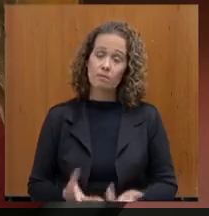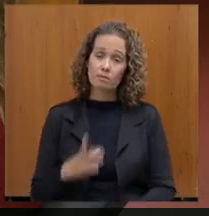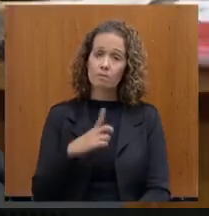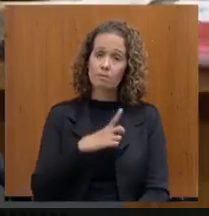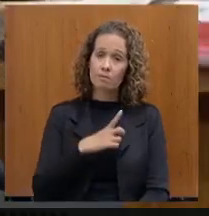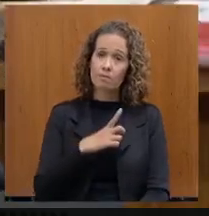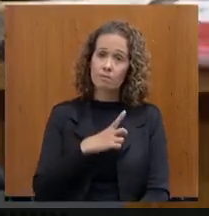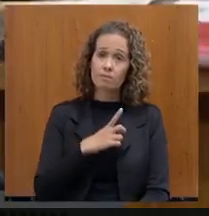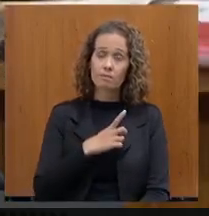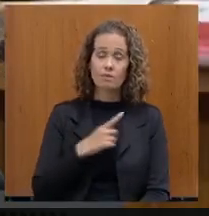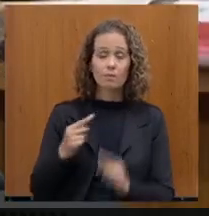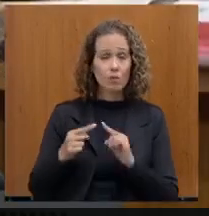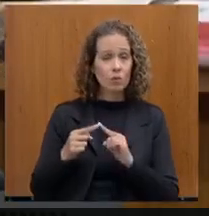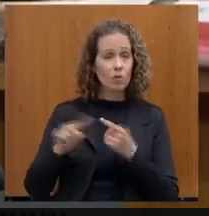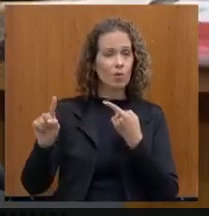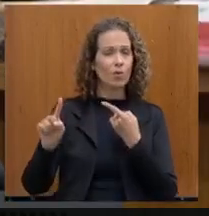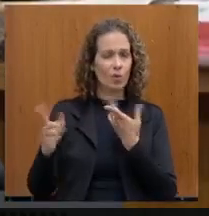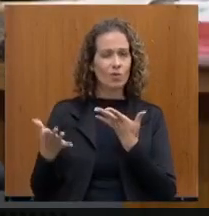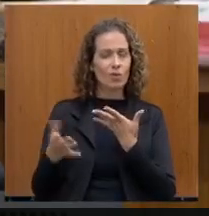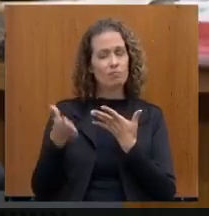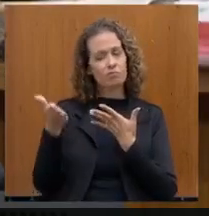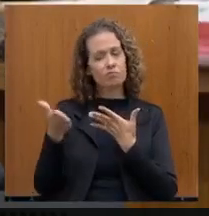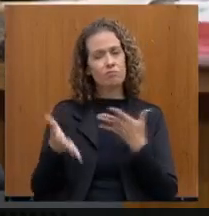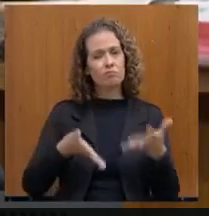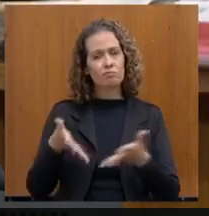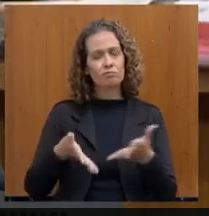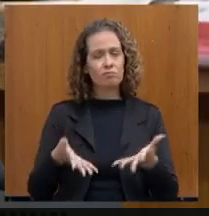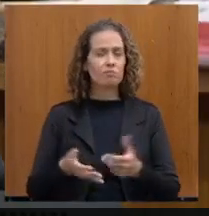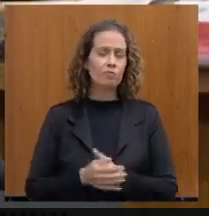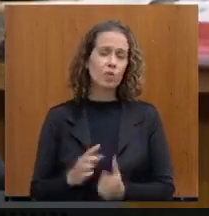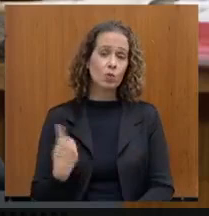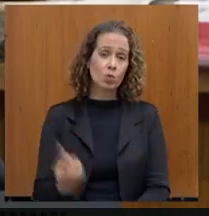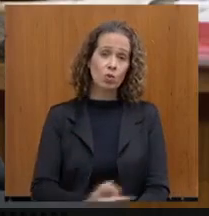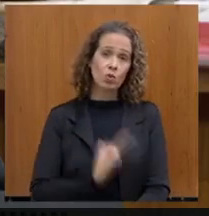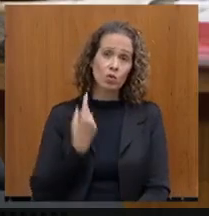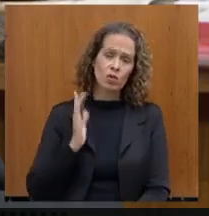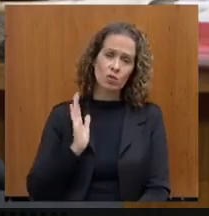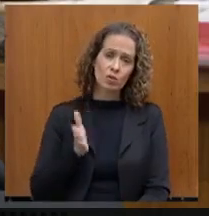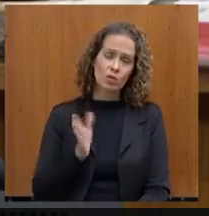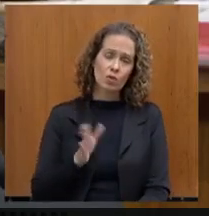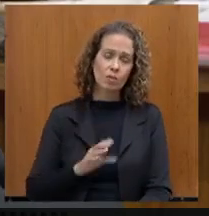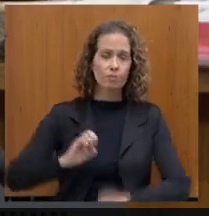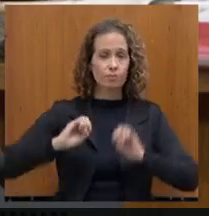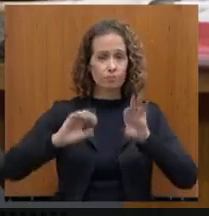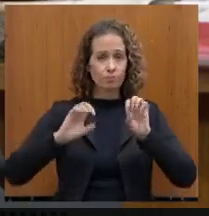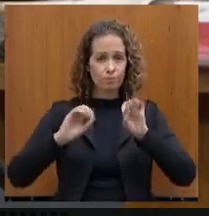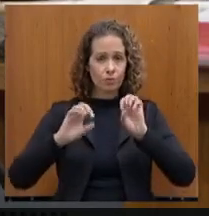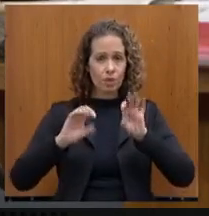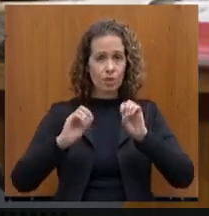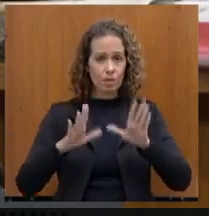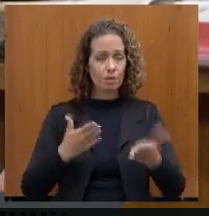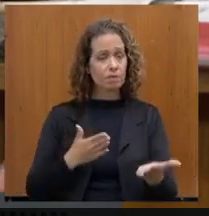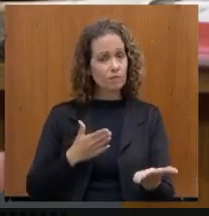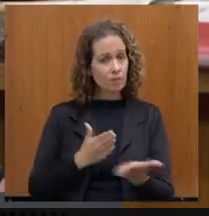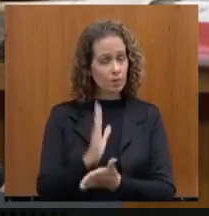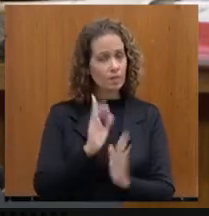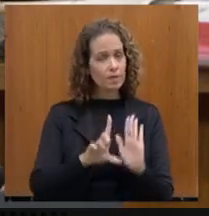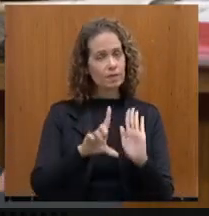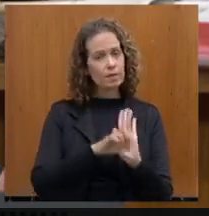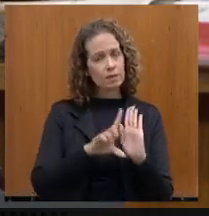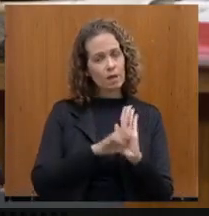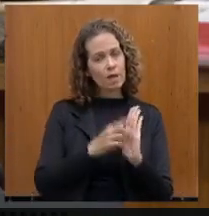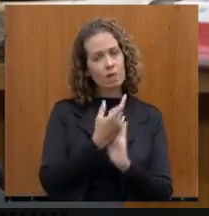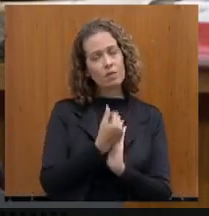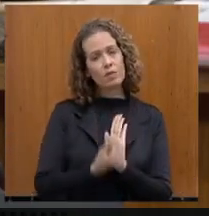entendimento da senhora, na realidade, nós aplicamos com a questão da educação. Foi aprovada uma lei